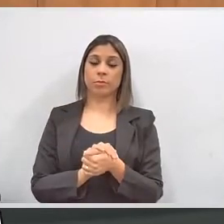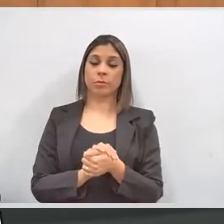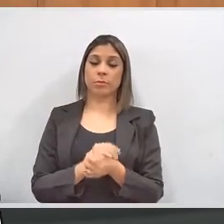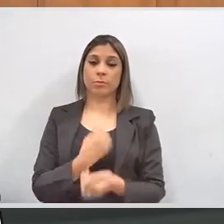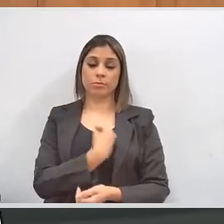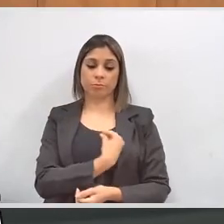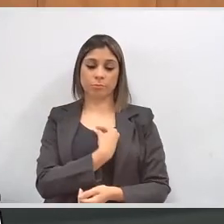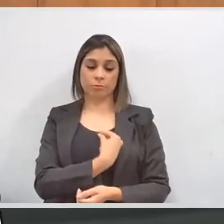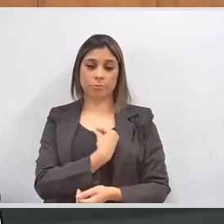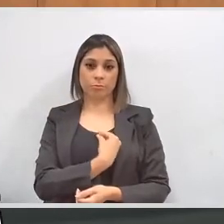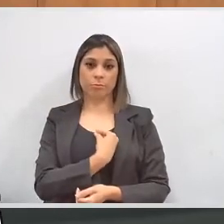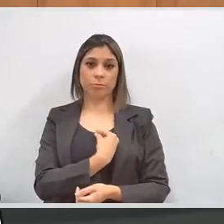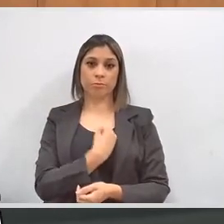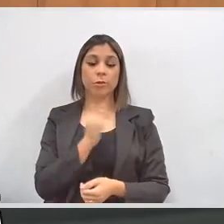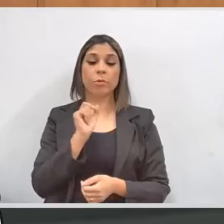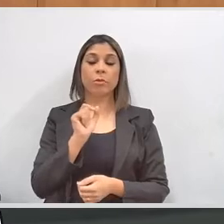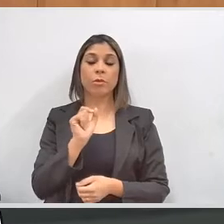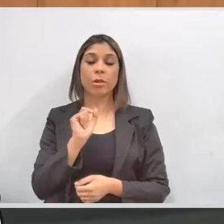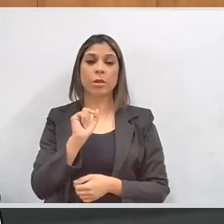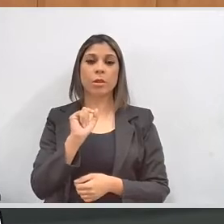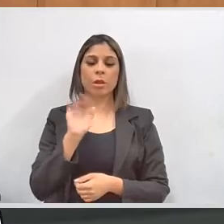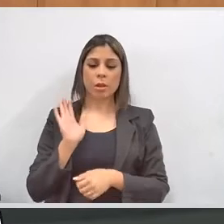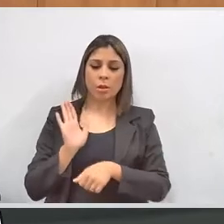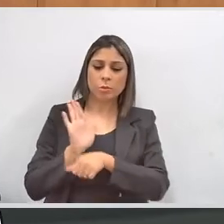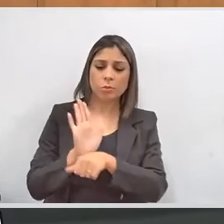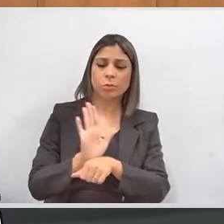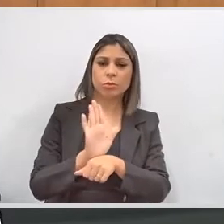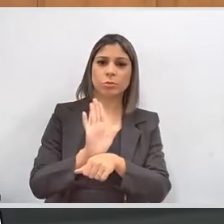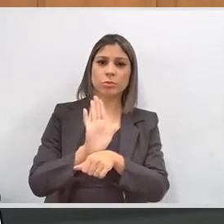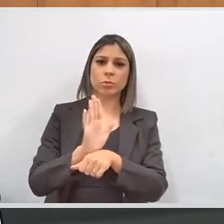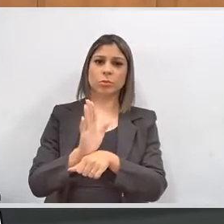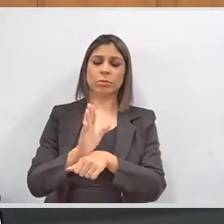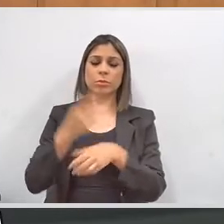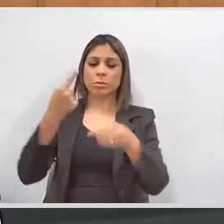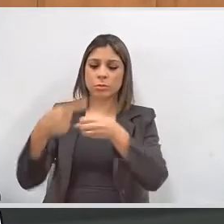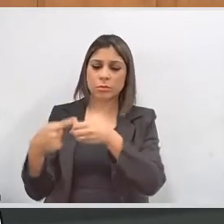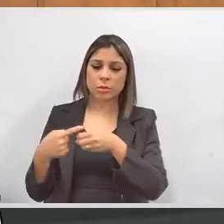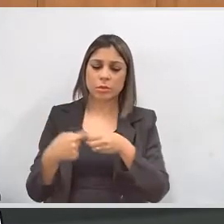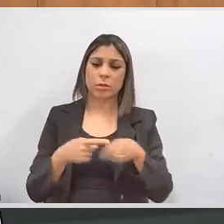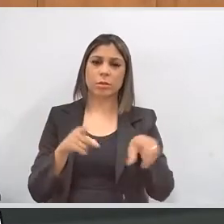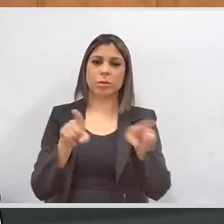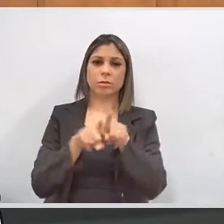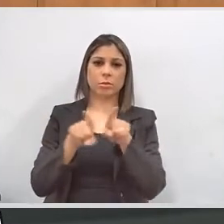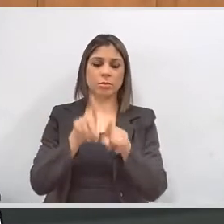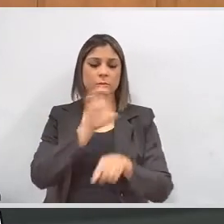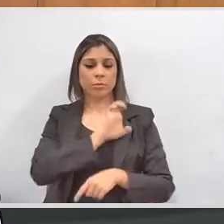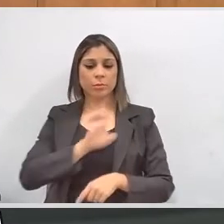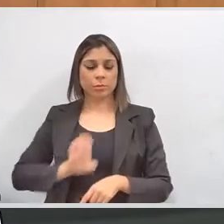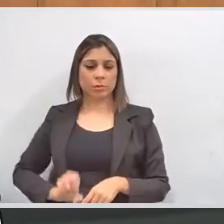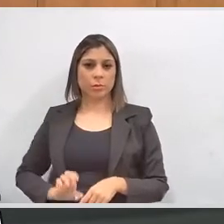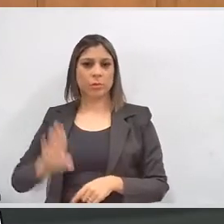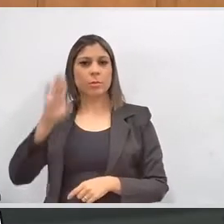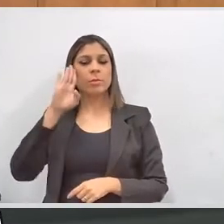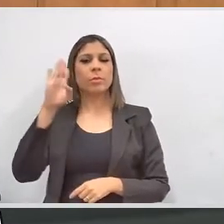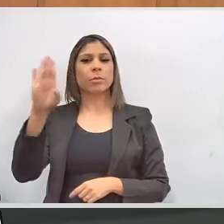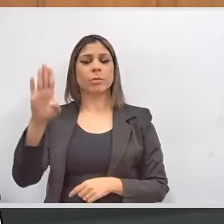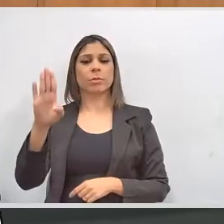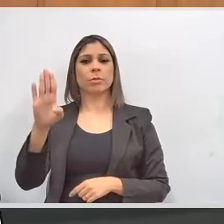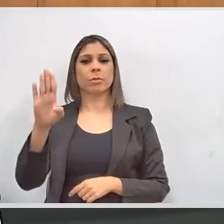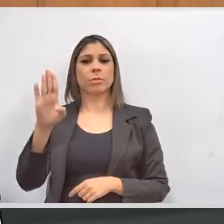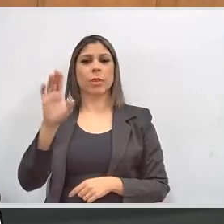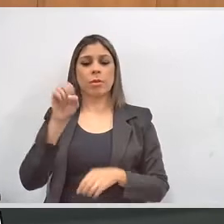a participação dos municípios e do Estado, sobretudo das respectivas áreas de educação,